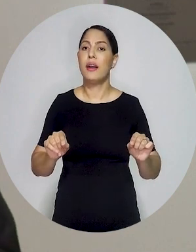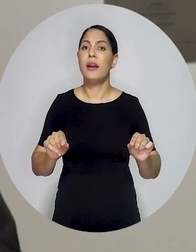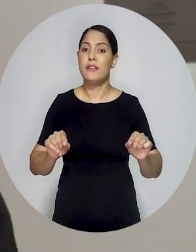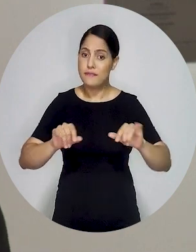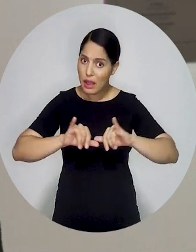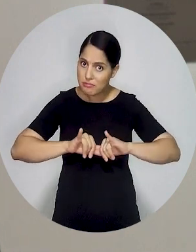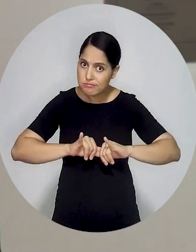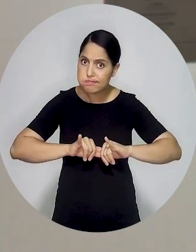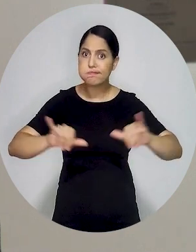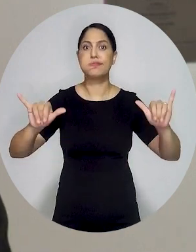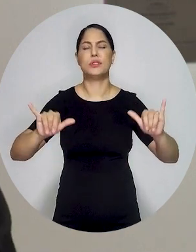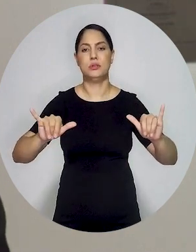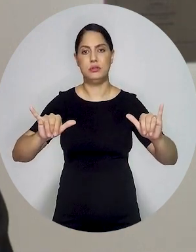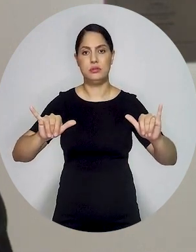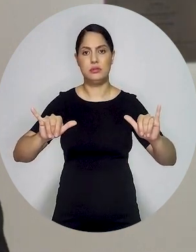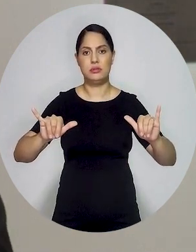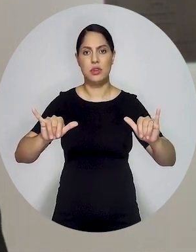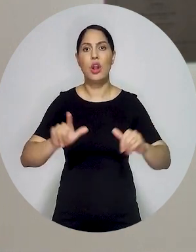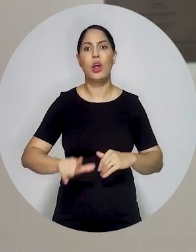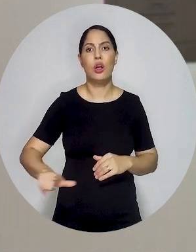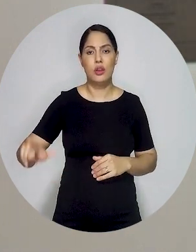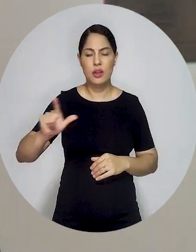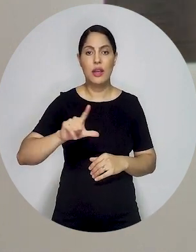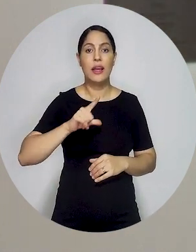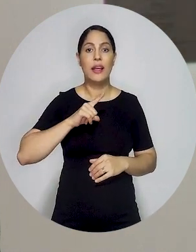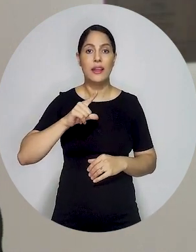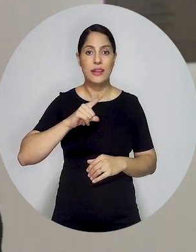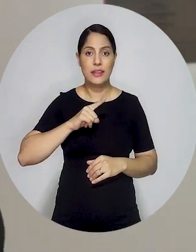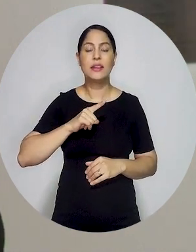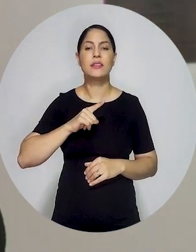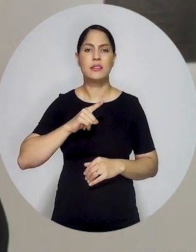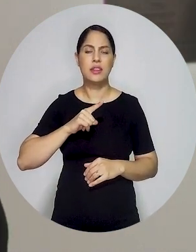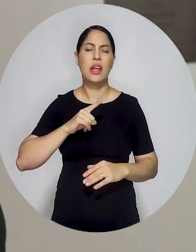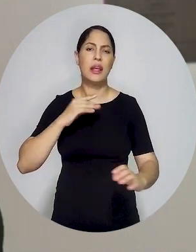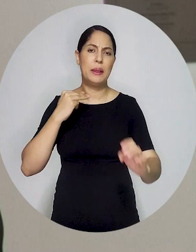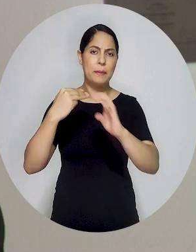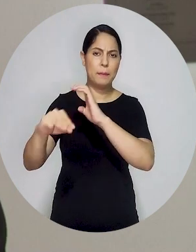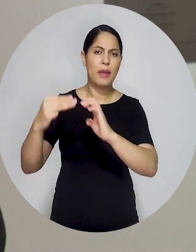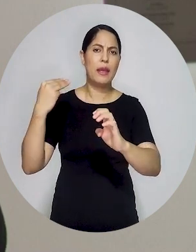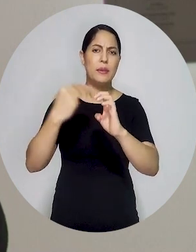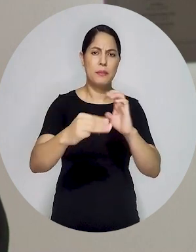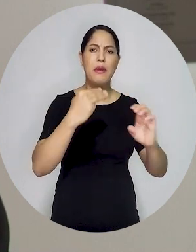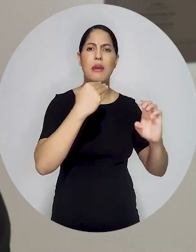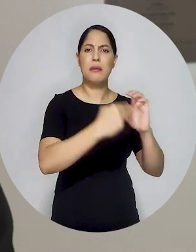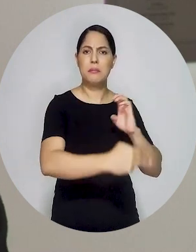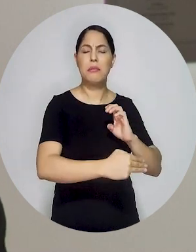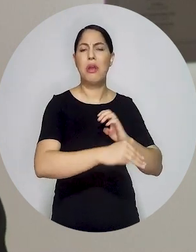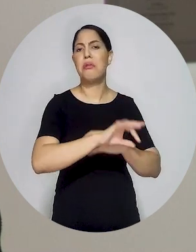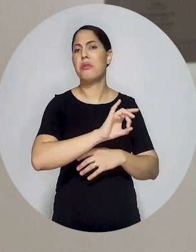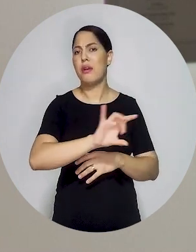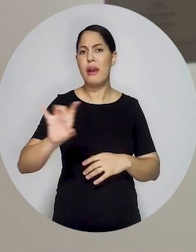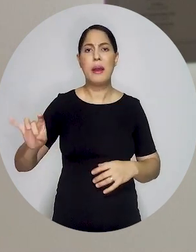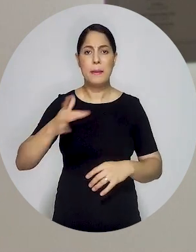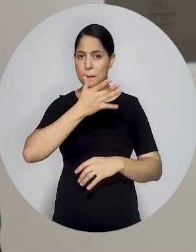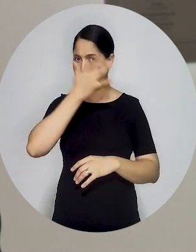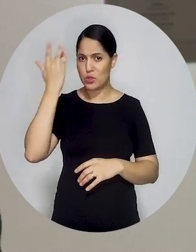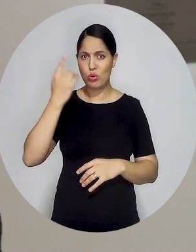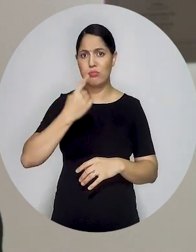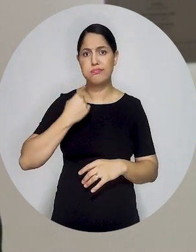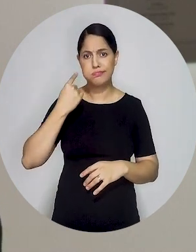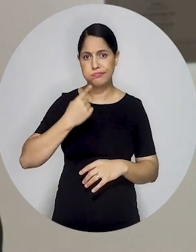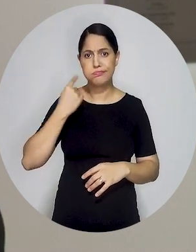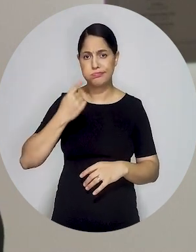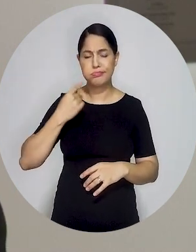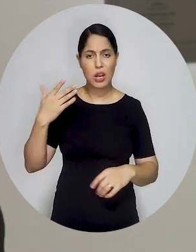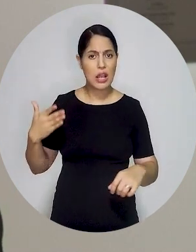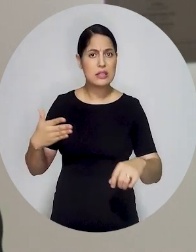através do nosso portal e vamos disparar também através do mailing, dos e-mails dos advogados e advogadas, para